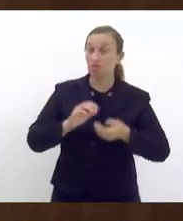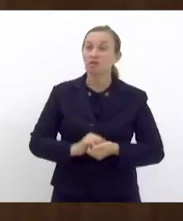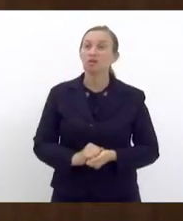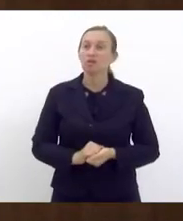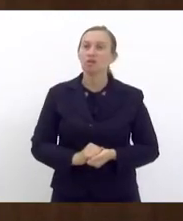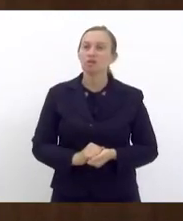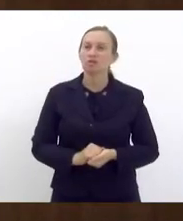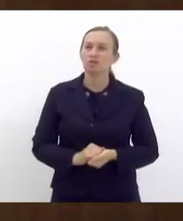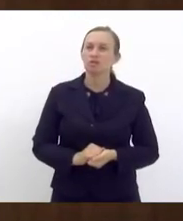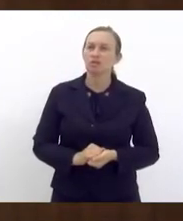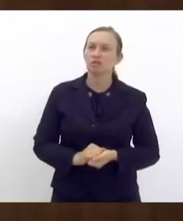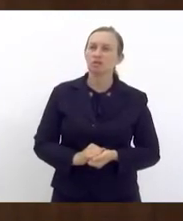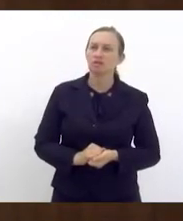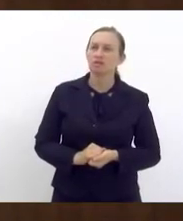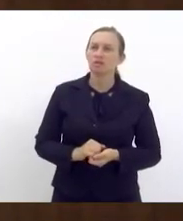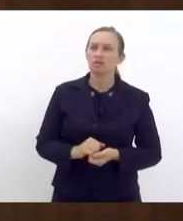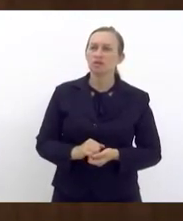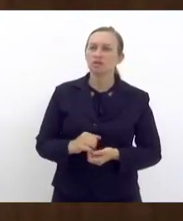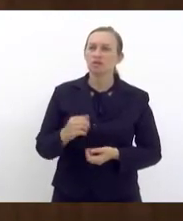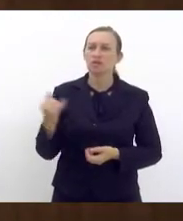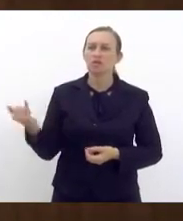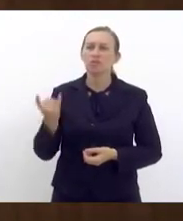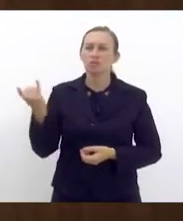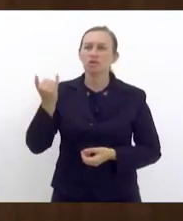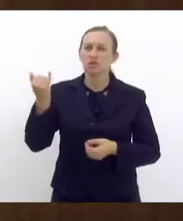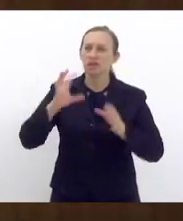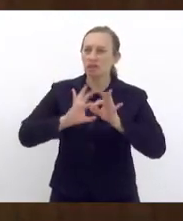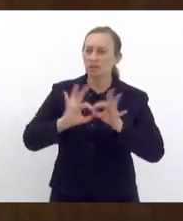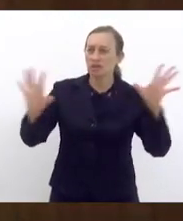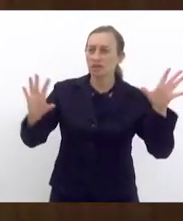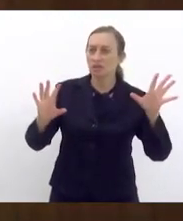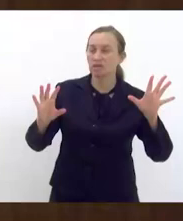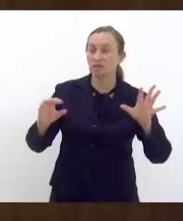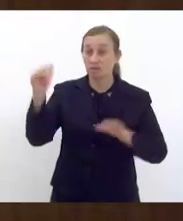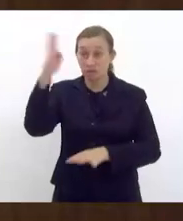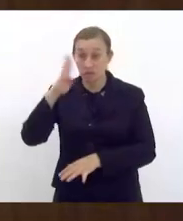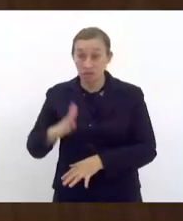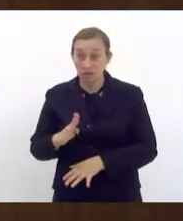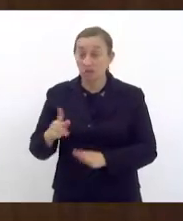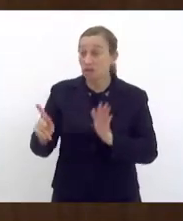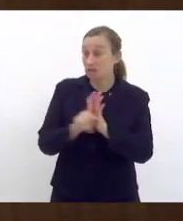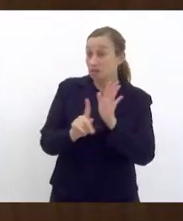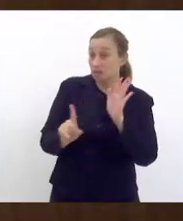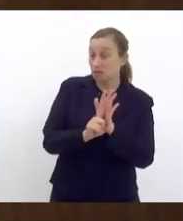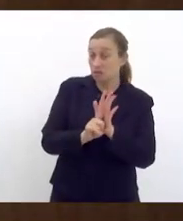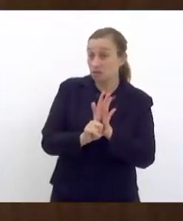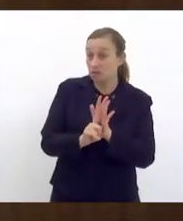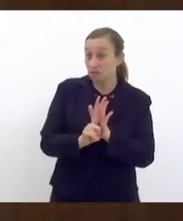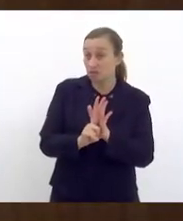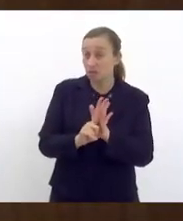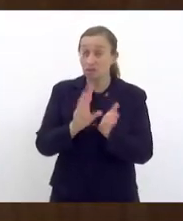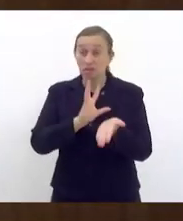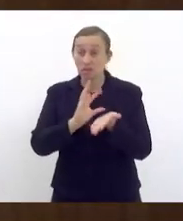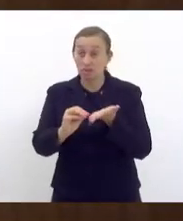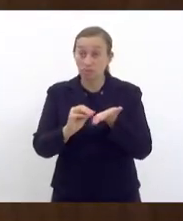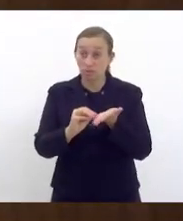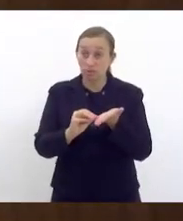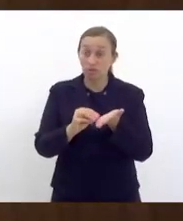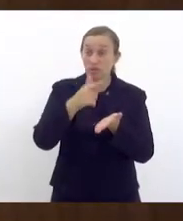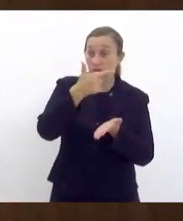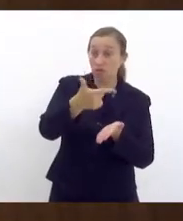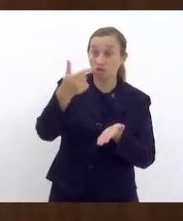de questões essenciais para a preservação da democracia brasileira. Esse projeto de lei, inclusive, está na pauta desde